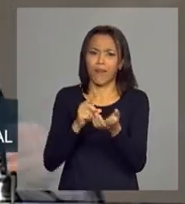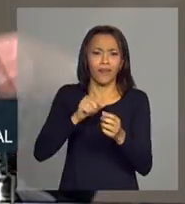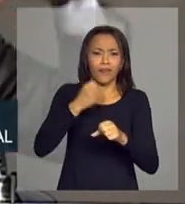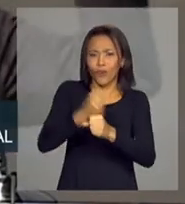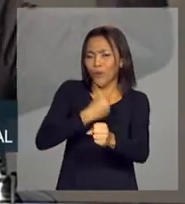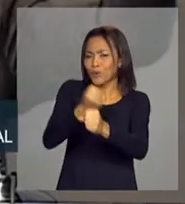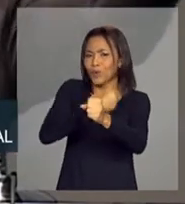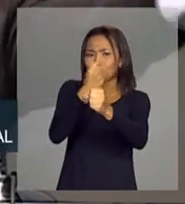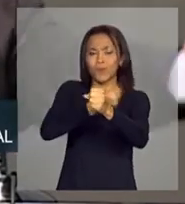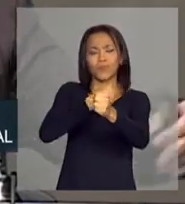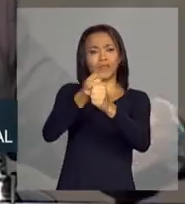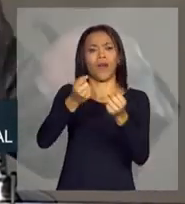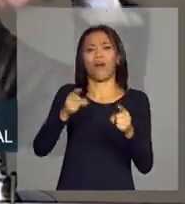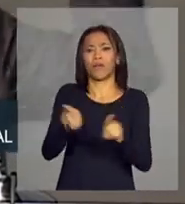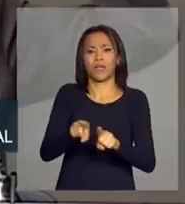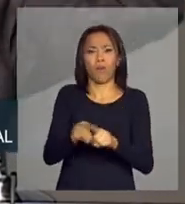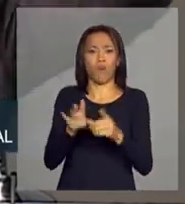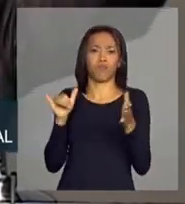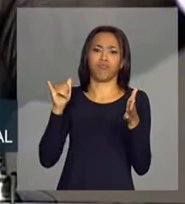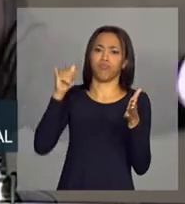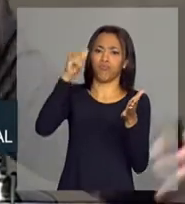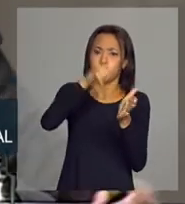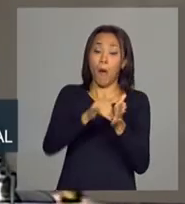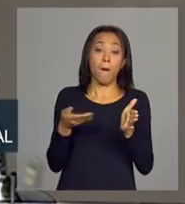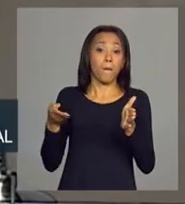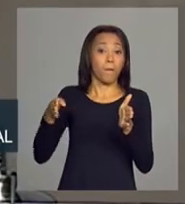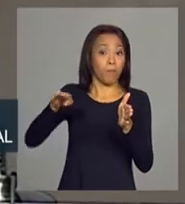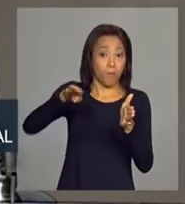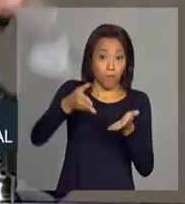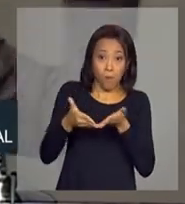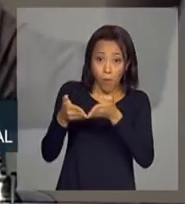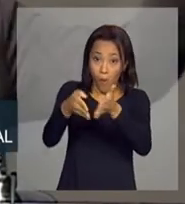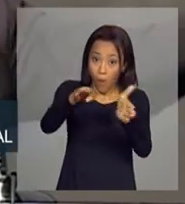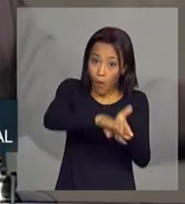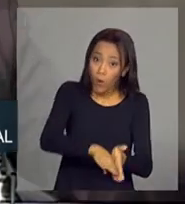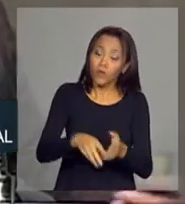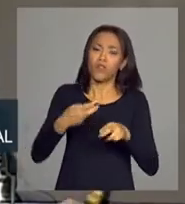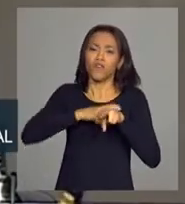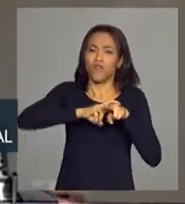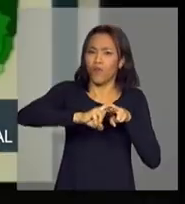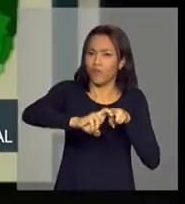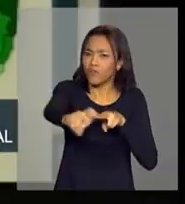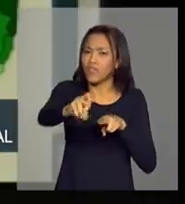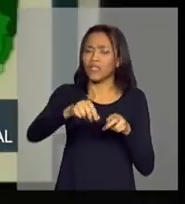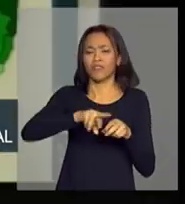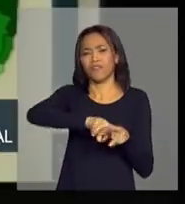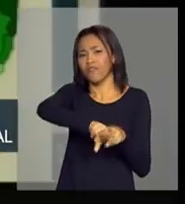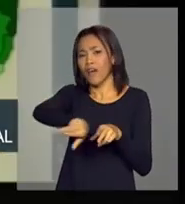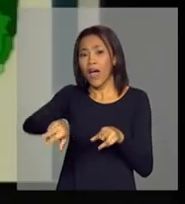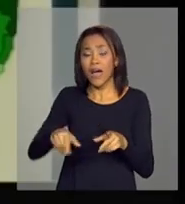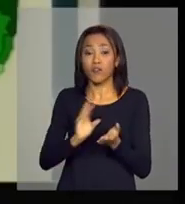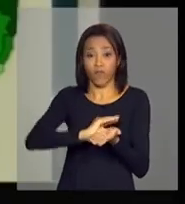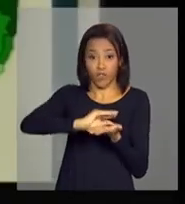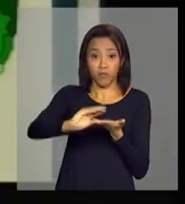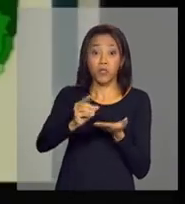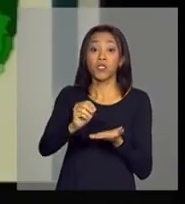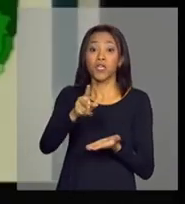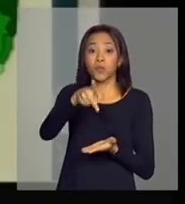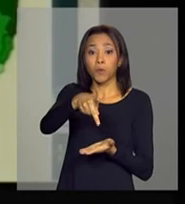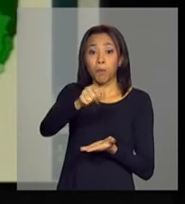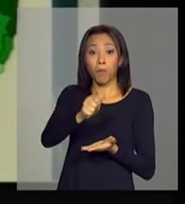infraestrutura, como os portos, como as novas ferrovias, como os diversos investimentos do PAC, que criaram um ciclo